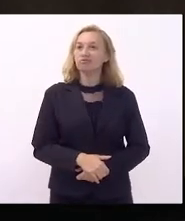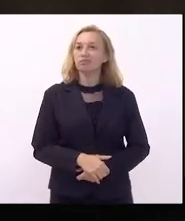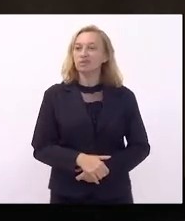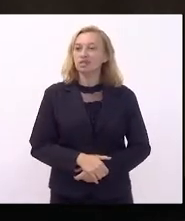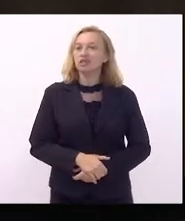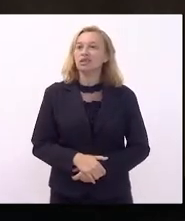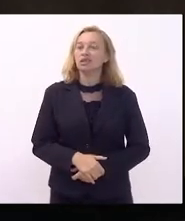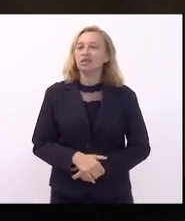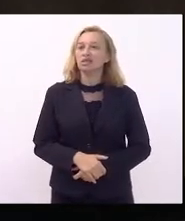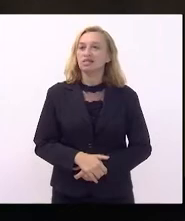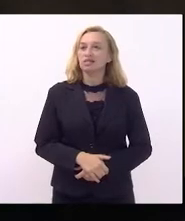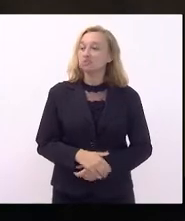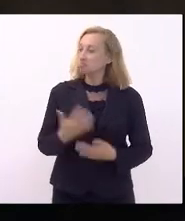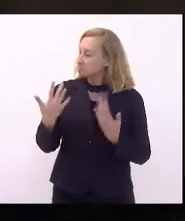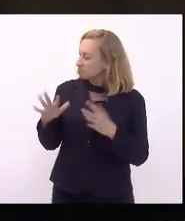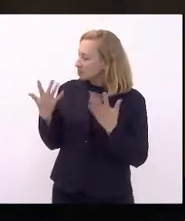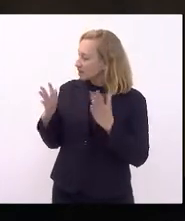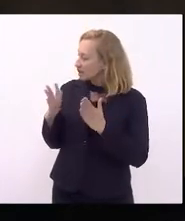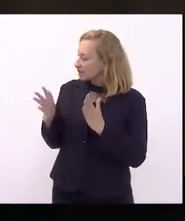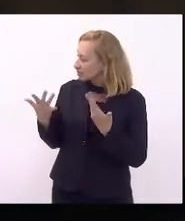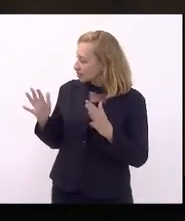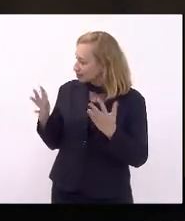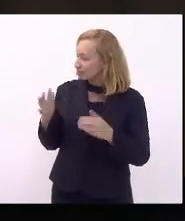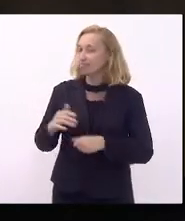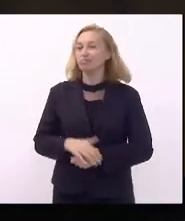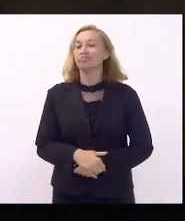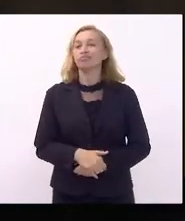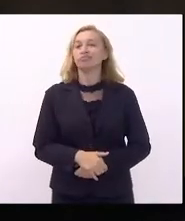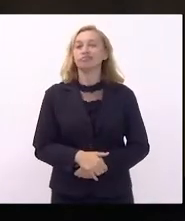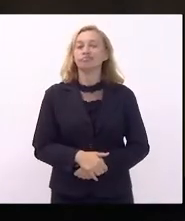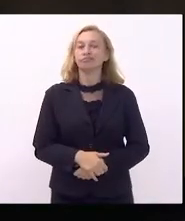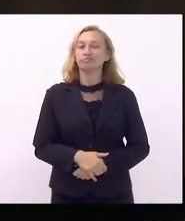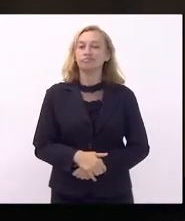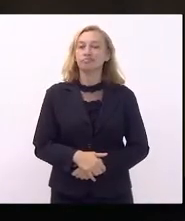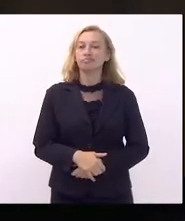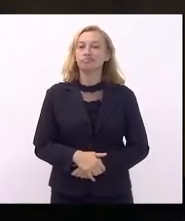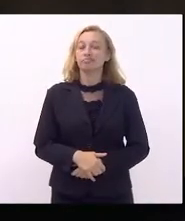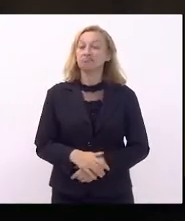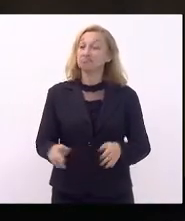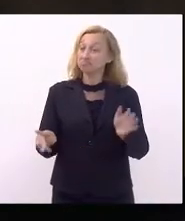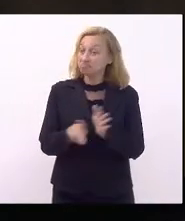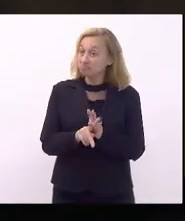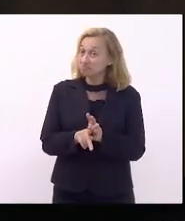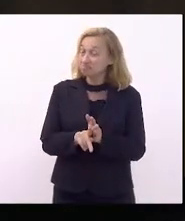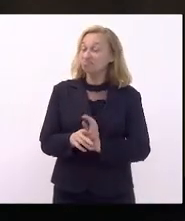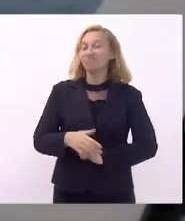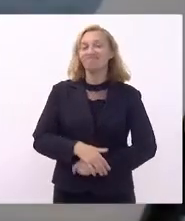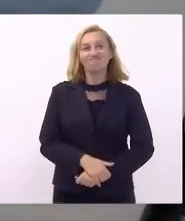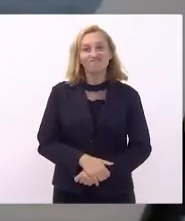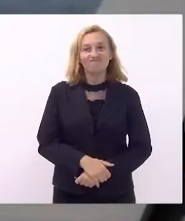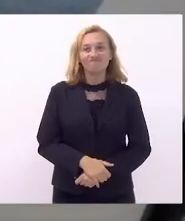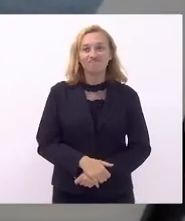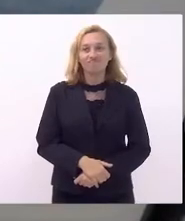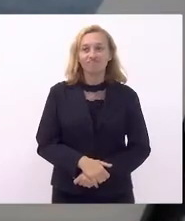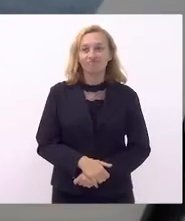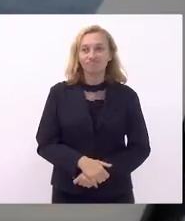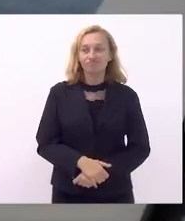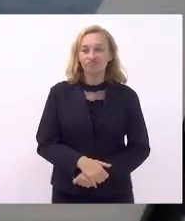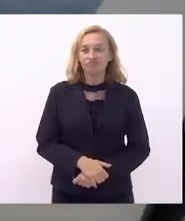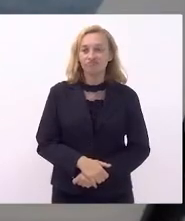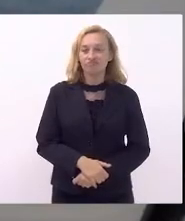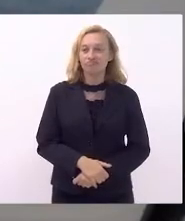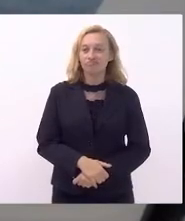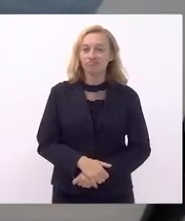para cumprimentá-lo diretamente e publicamente por esse projeto que dignifica o Parlamento